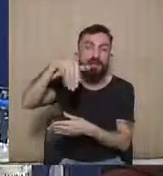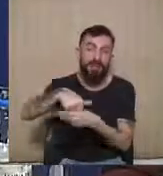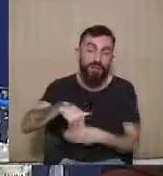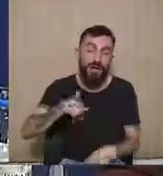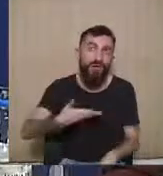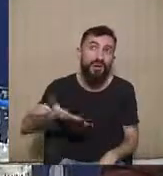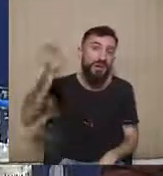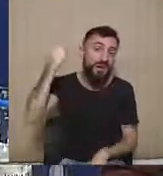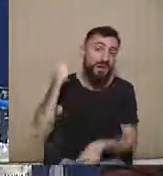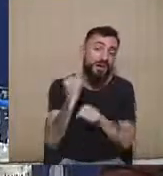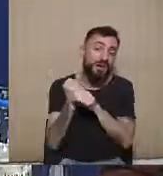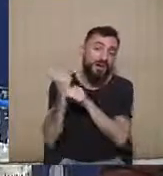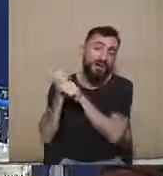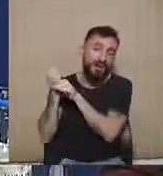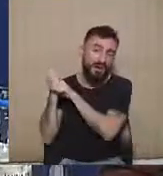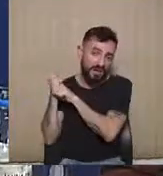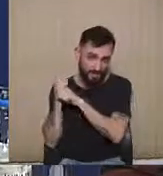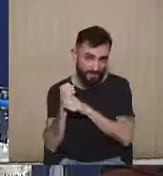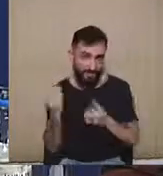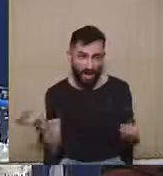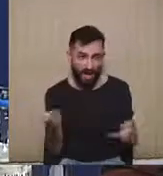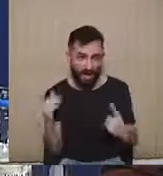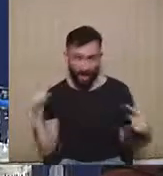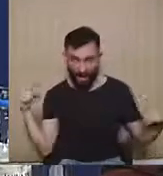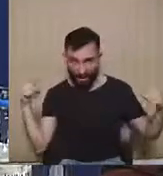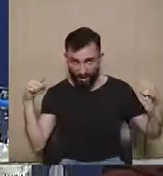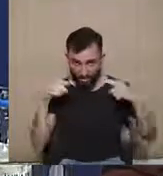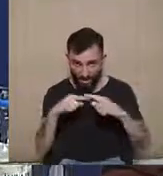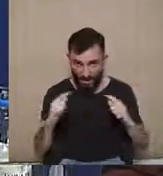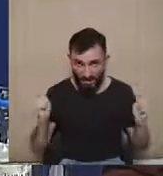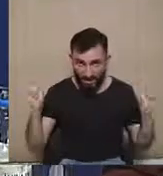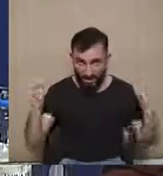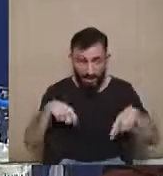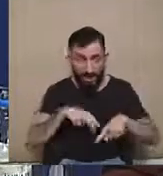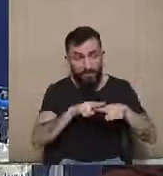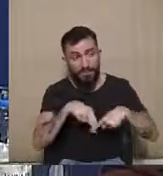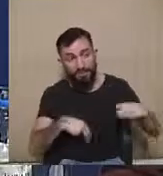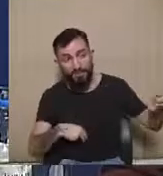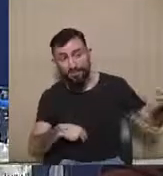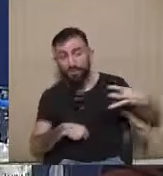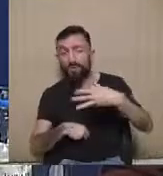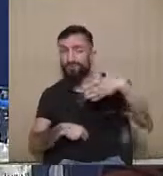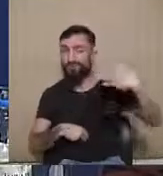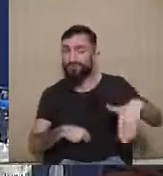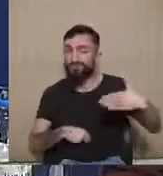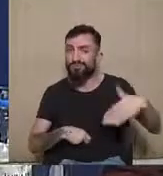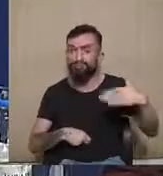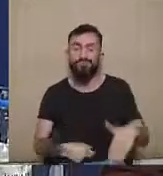décadas atrás, são suficientes para a gente dar conta desses novos desafios, que não são poucos.